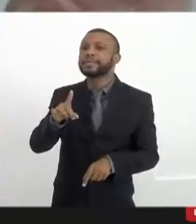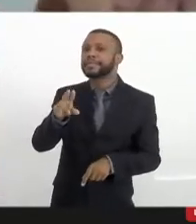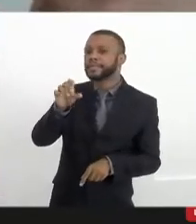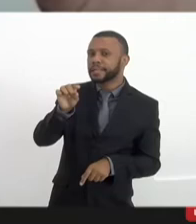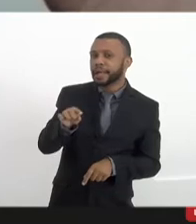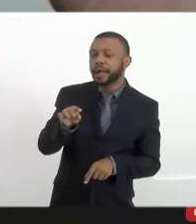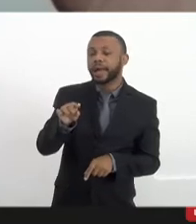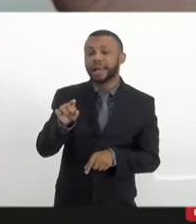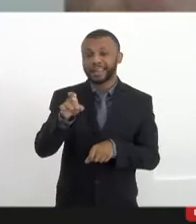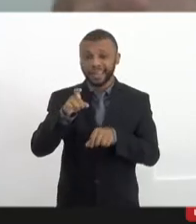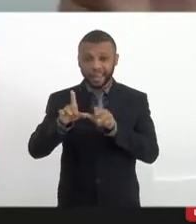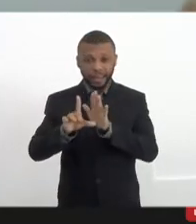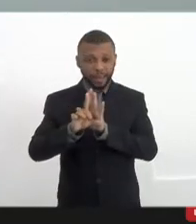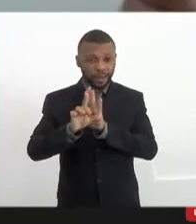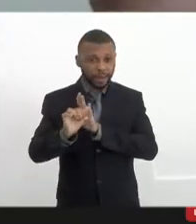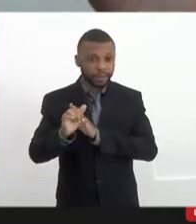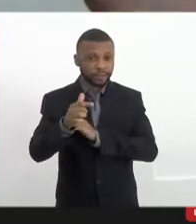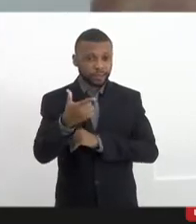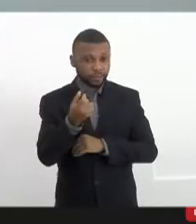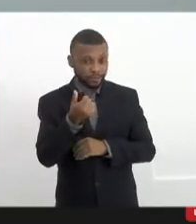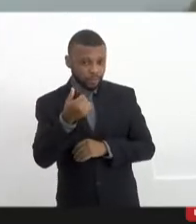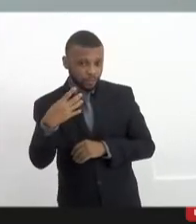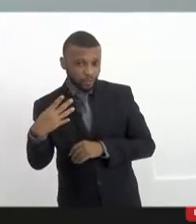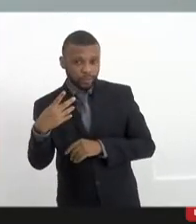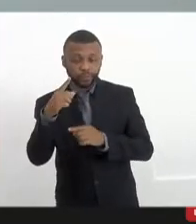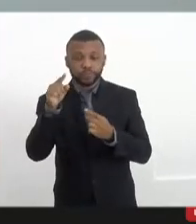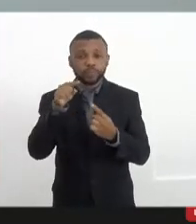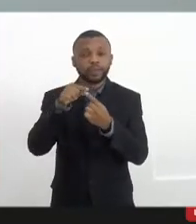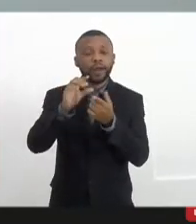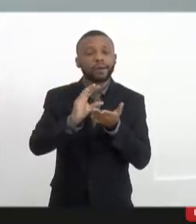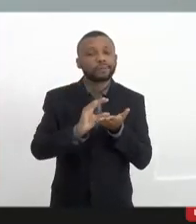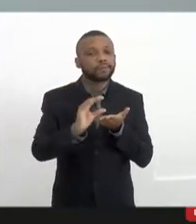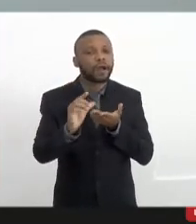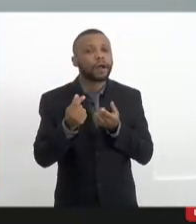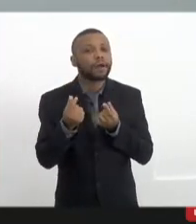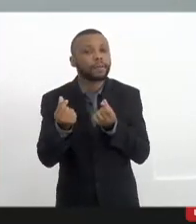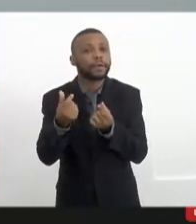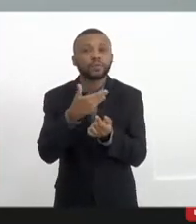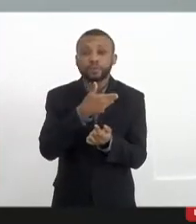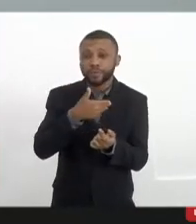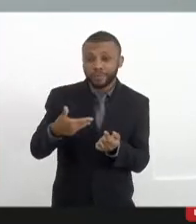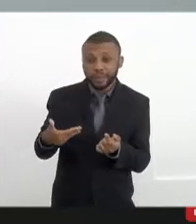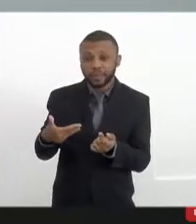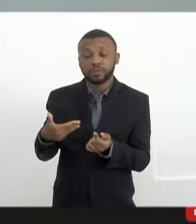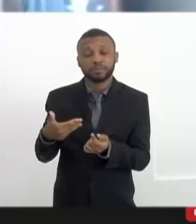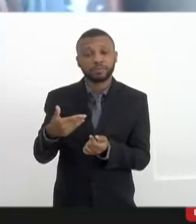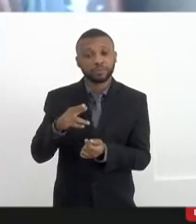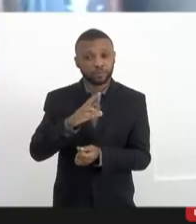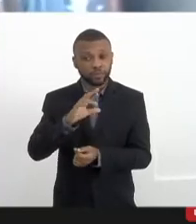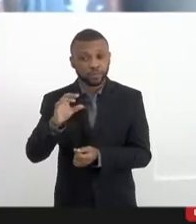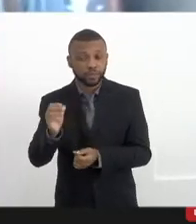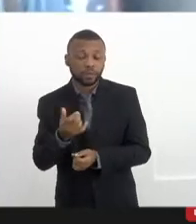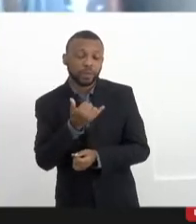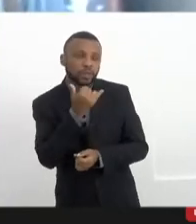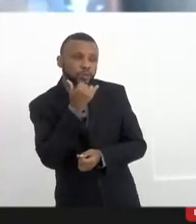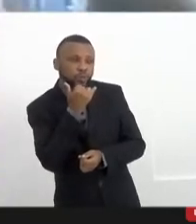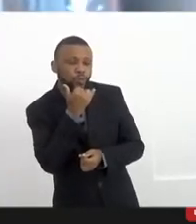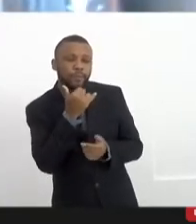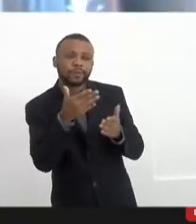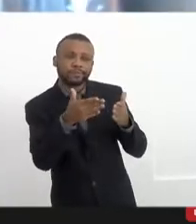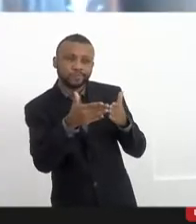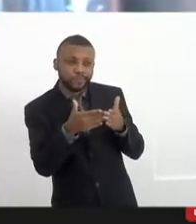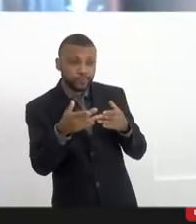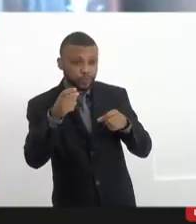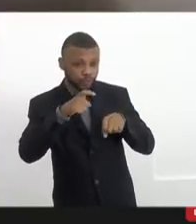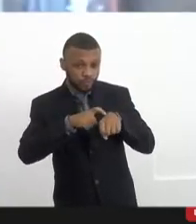é destinada a verbas do governo estadual, do poder executivo. razão, Valdé, mas você me permite. Quando eu